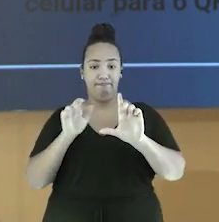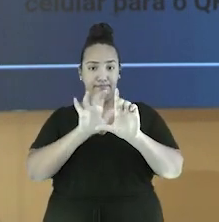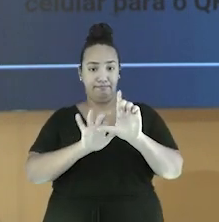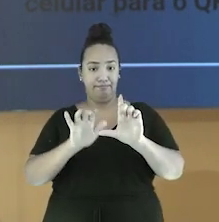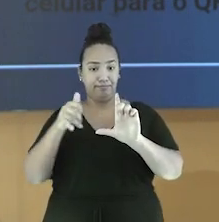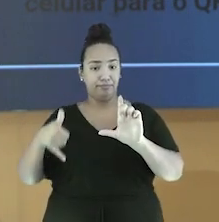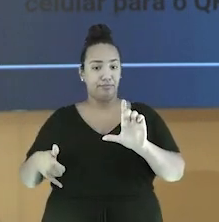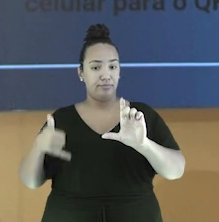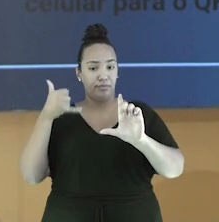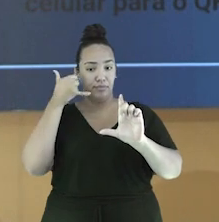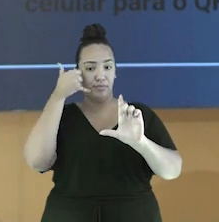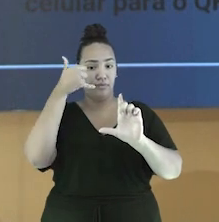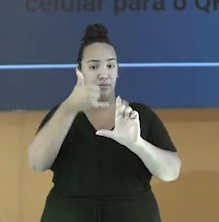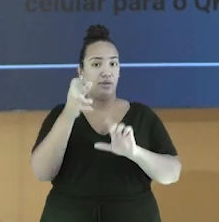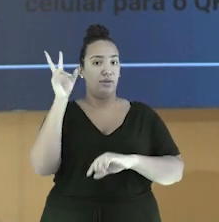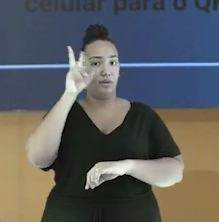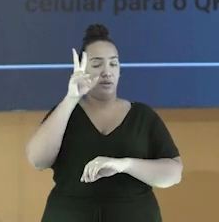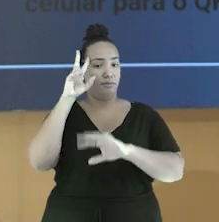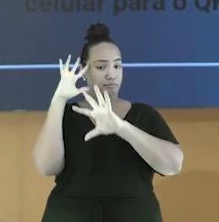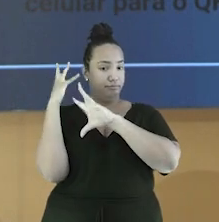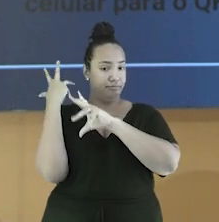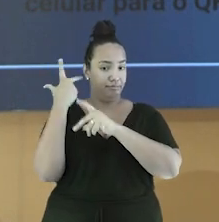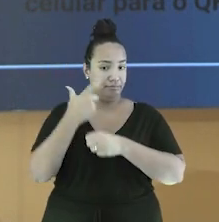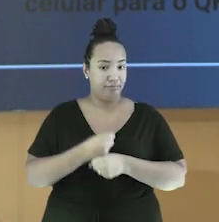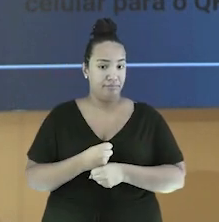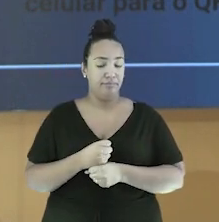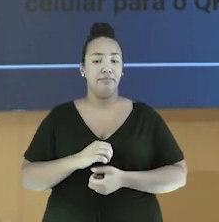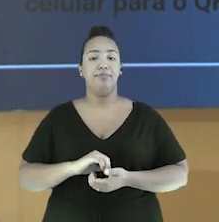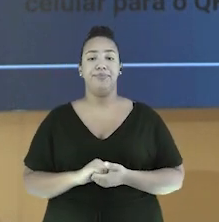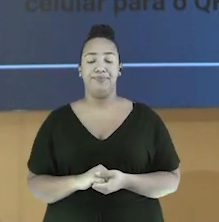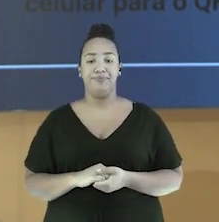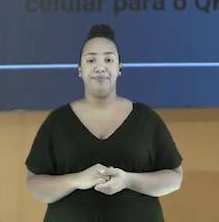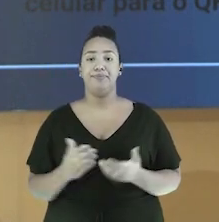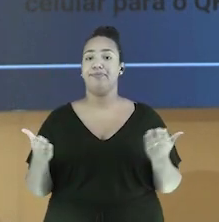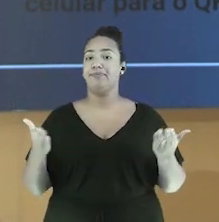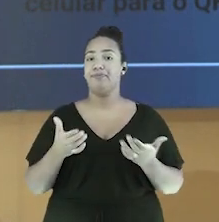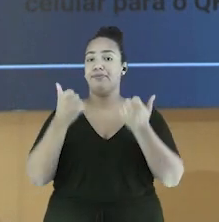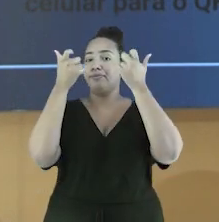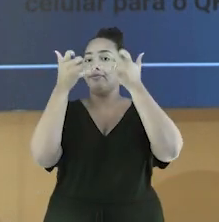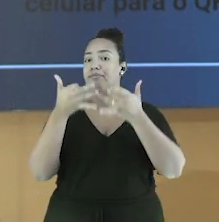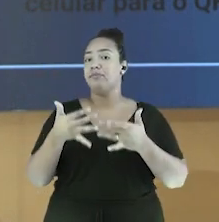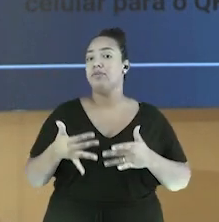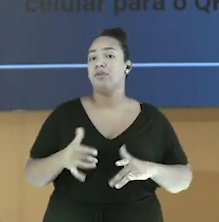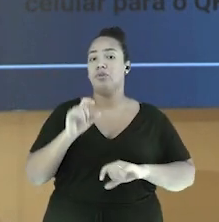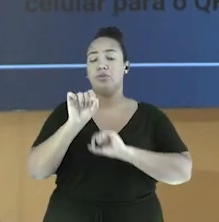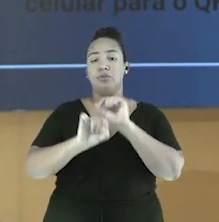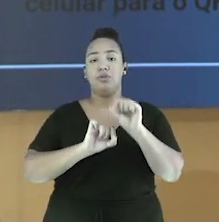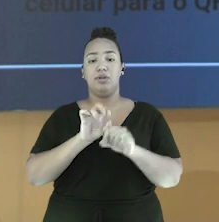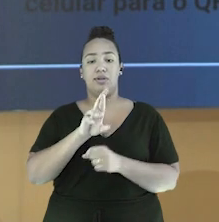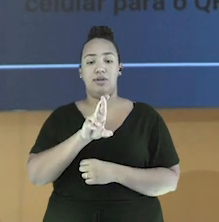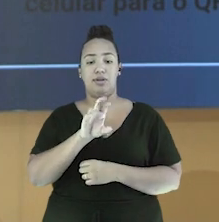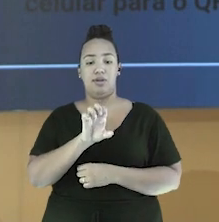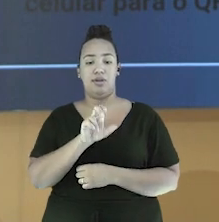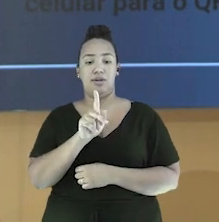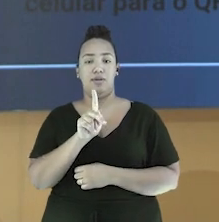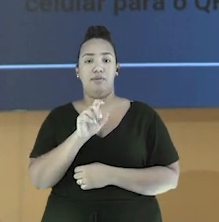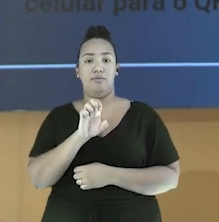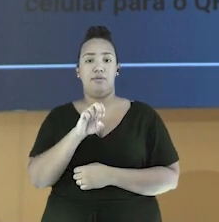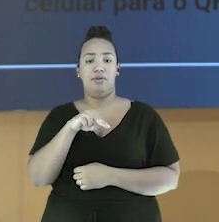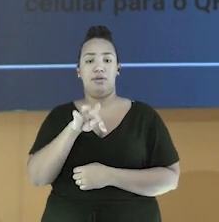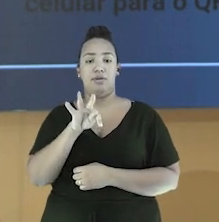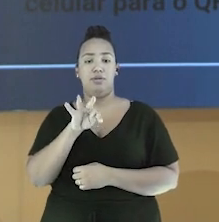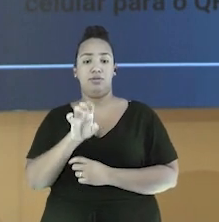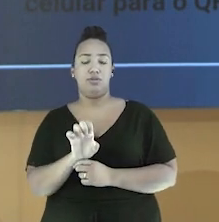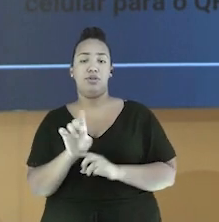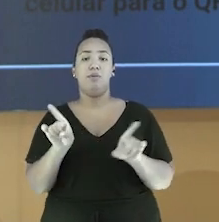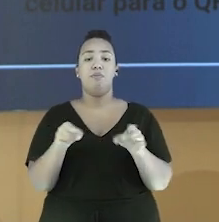código aqui, eu vou relembrando o que falamos hoje. Falamos do repente nordestino, um tipo de música baseada